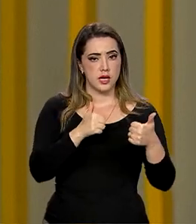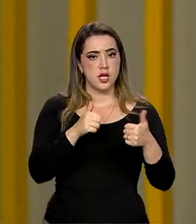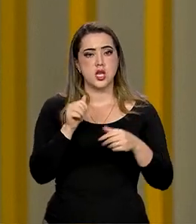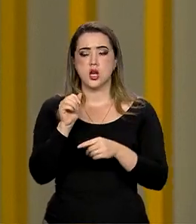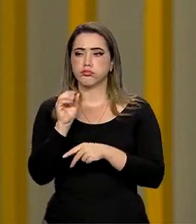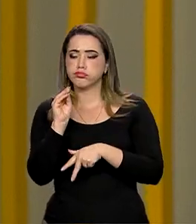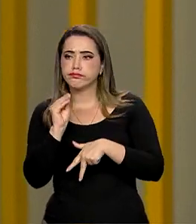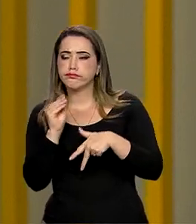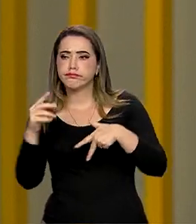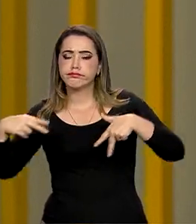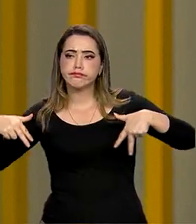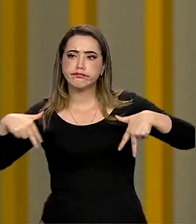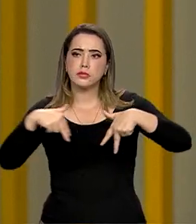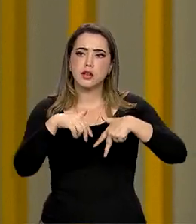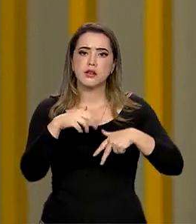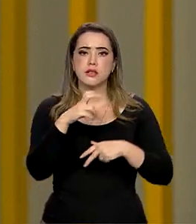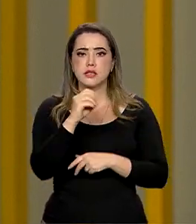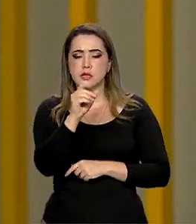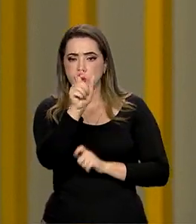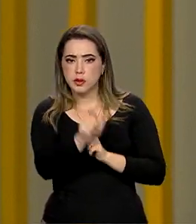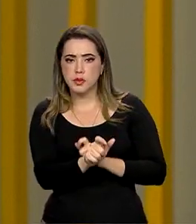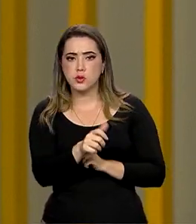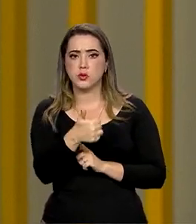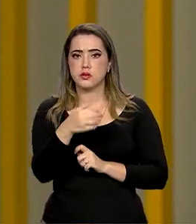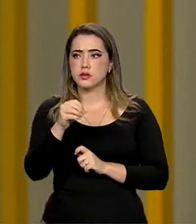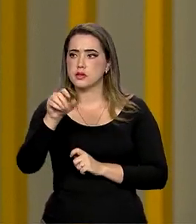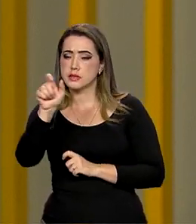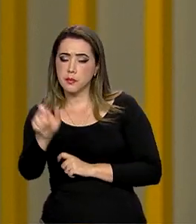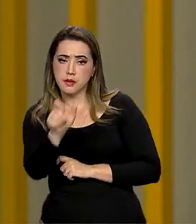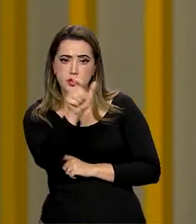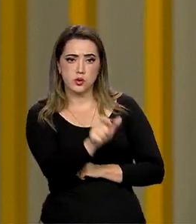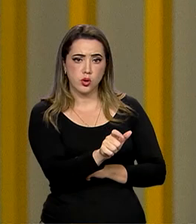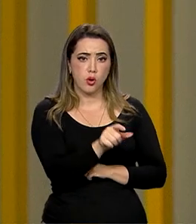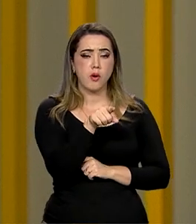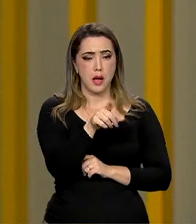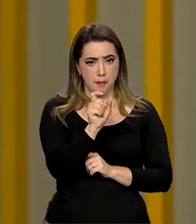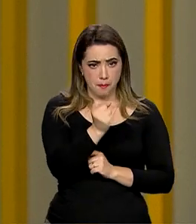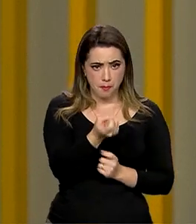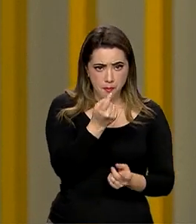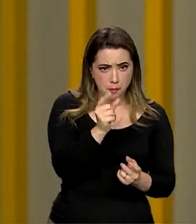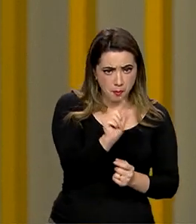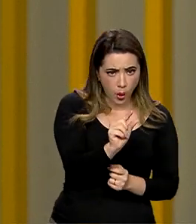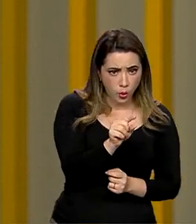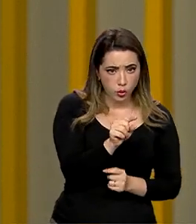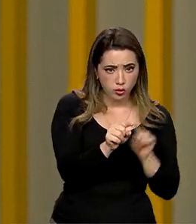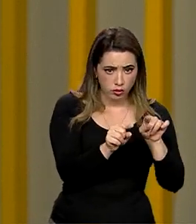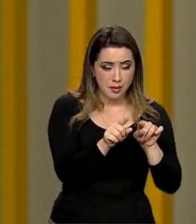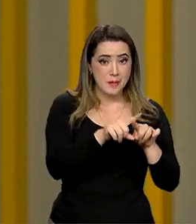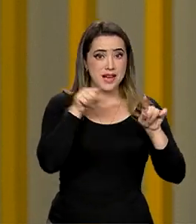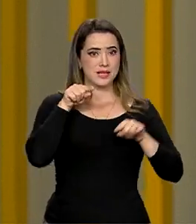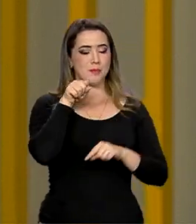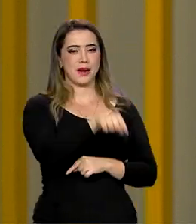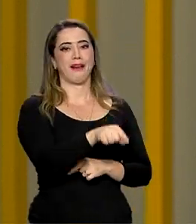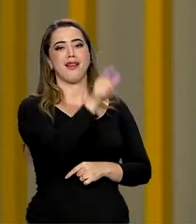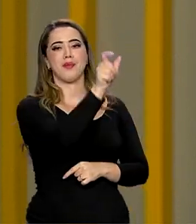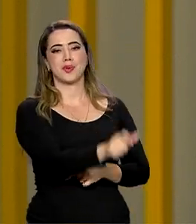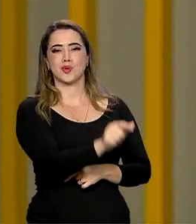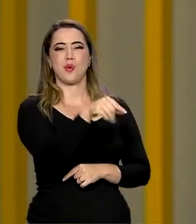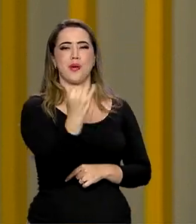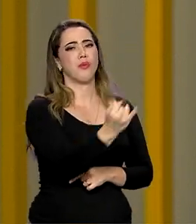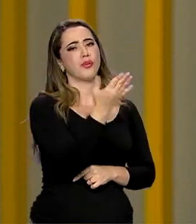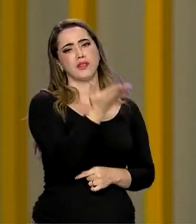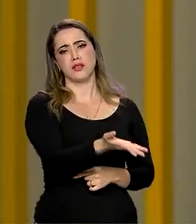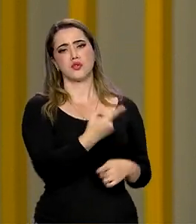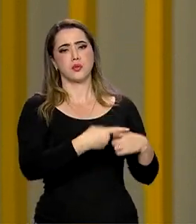de 50 pessoas, 100 pessoas, pode parecer pouco. Mas, para aquela pessoa que é atendida, é muito importante adiantar, porque